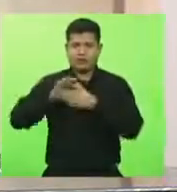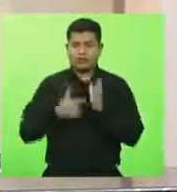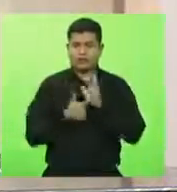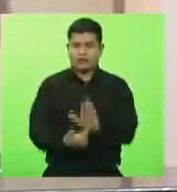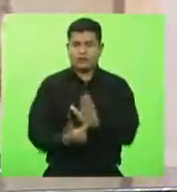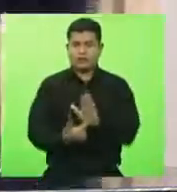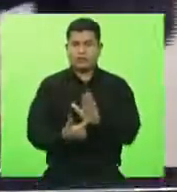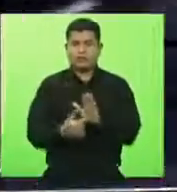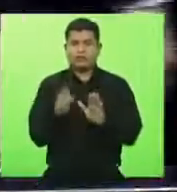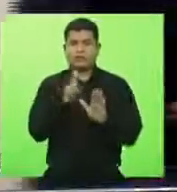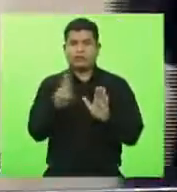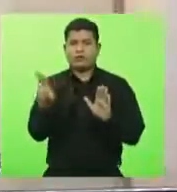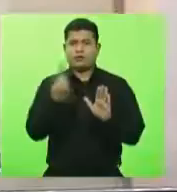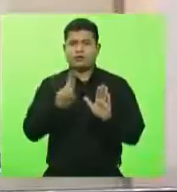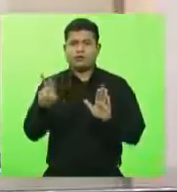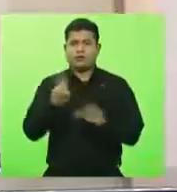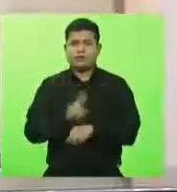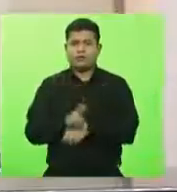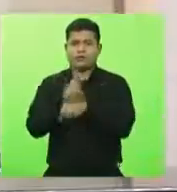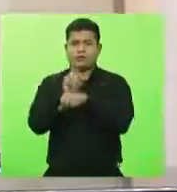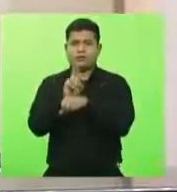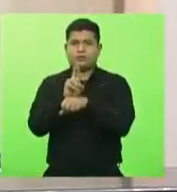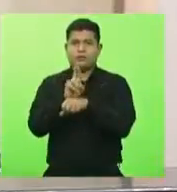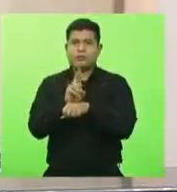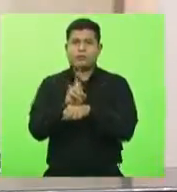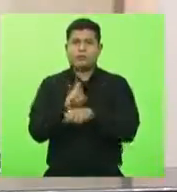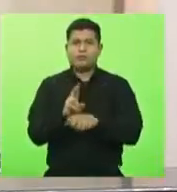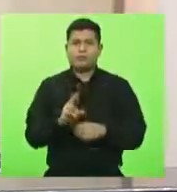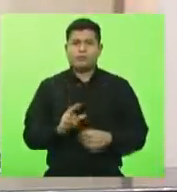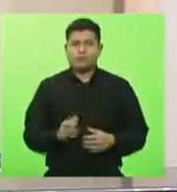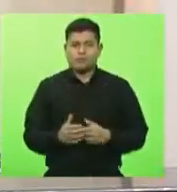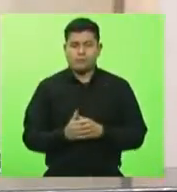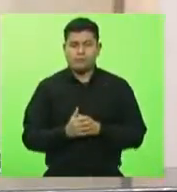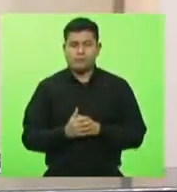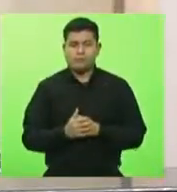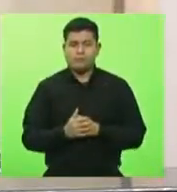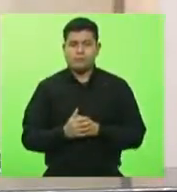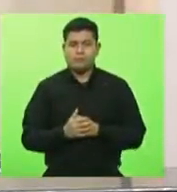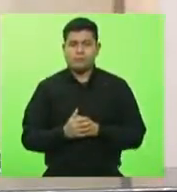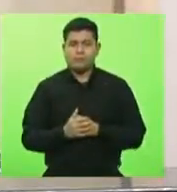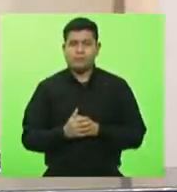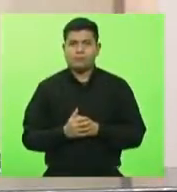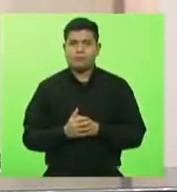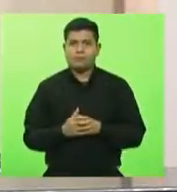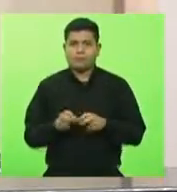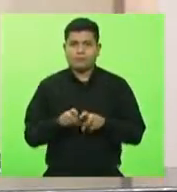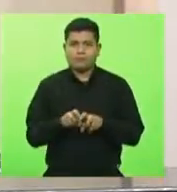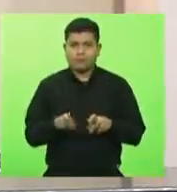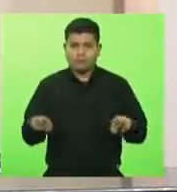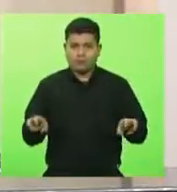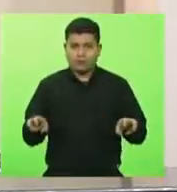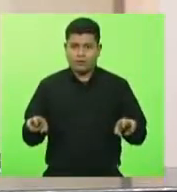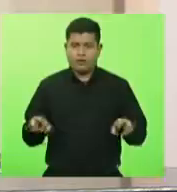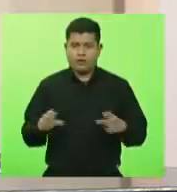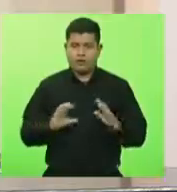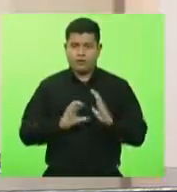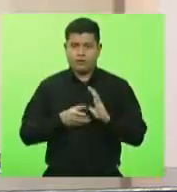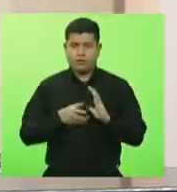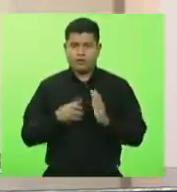dos nomes de sua representação. Bancada, MDB,